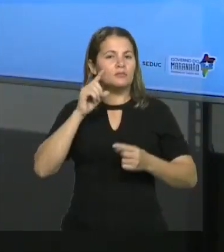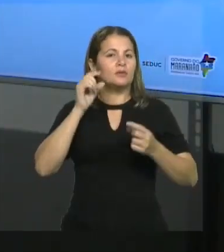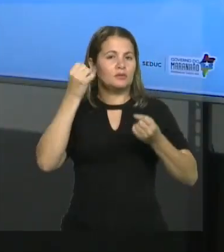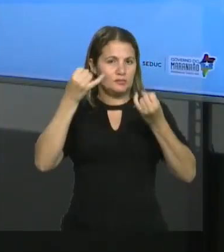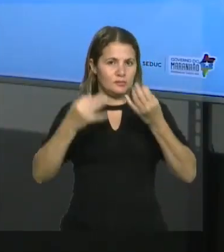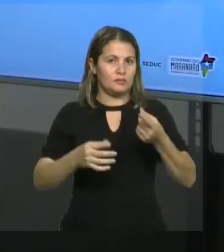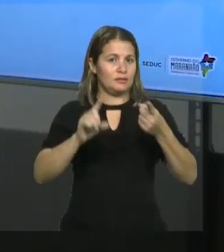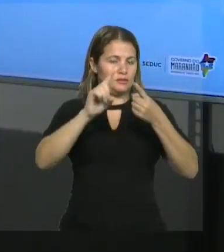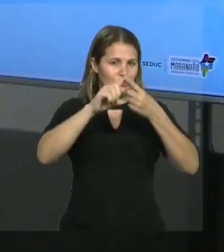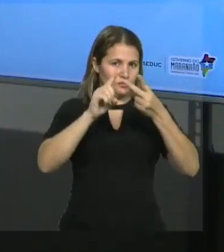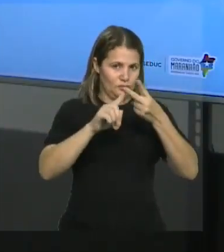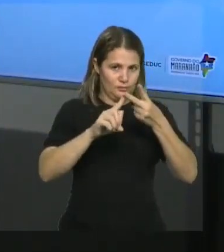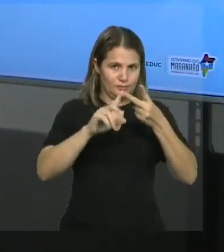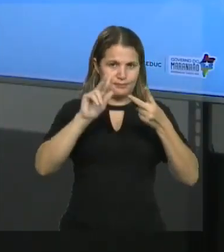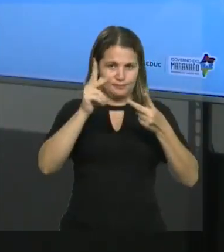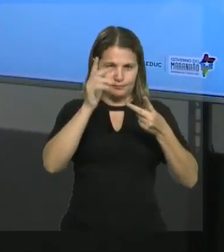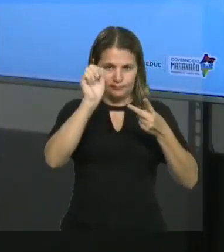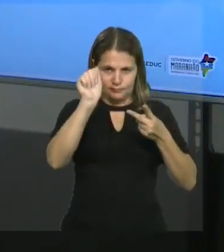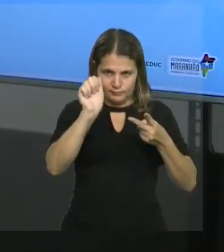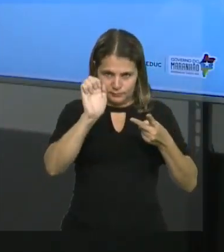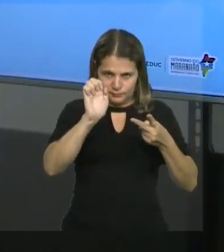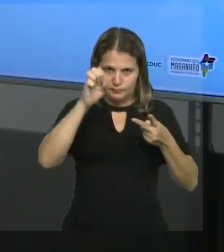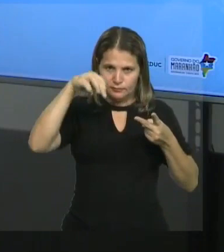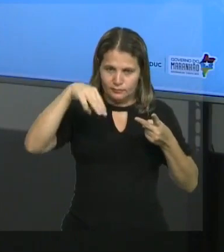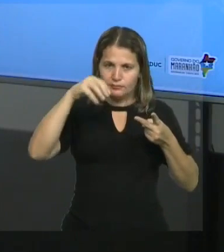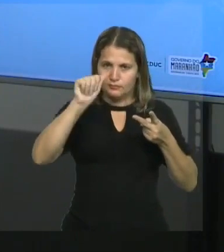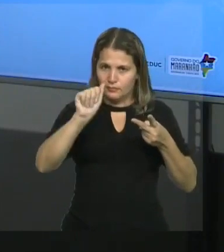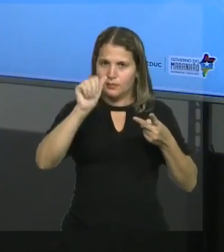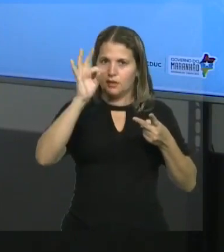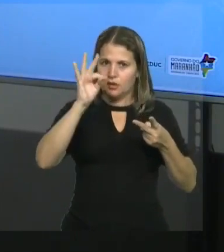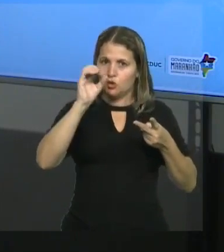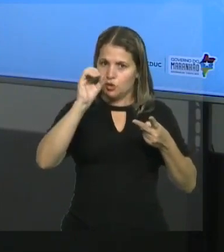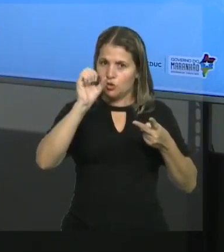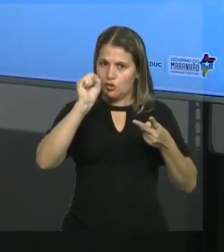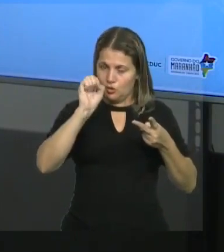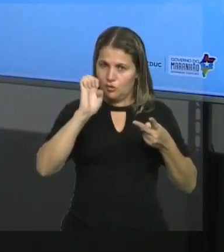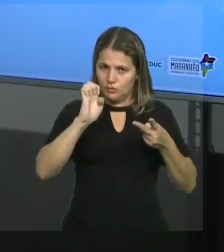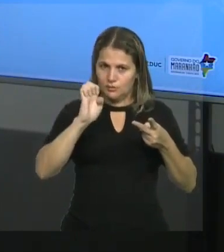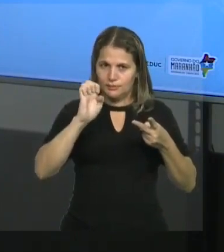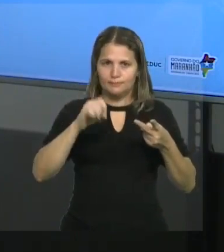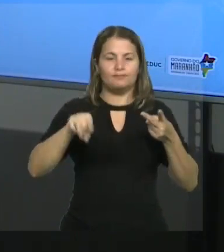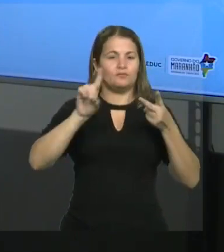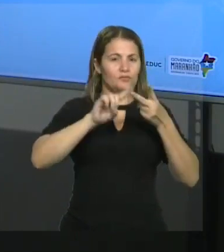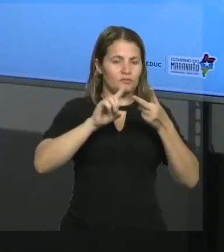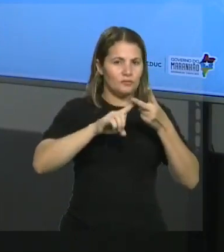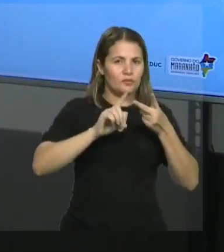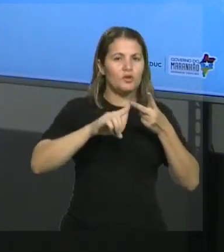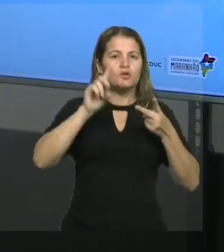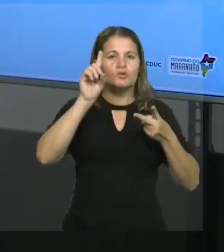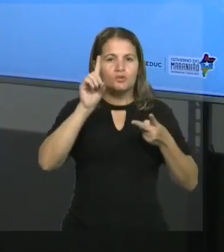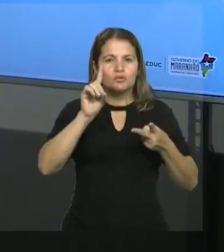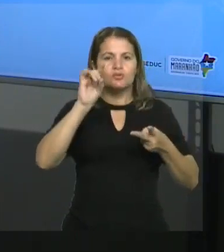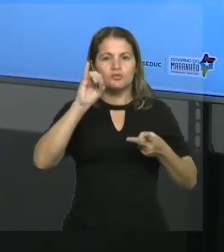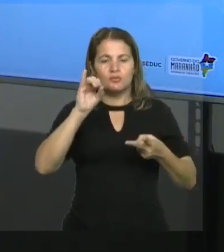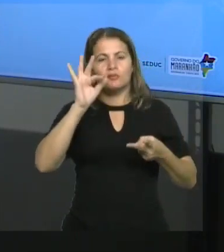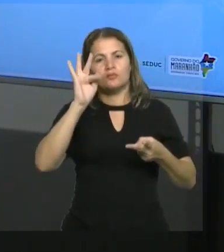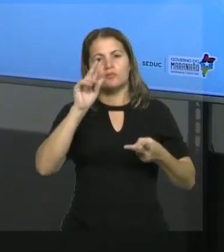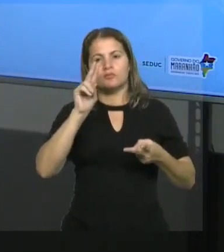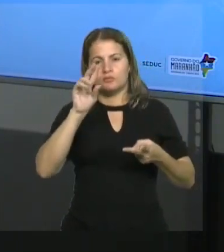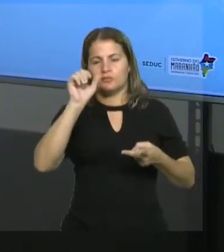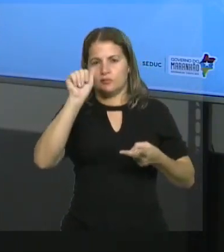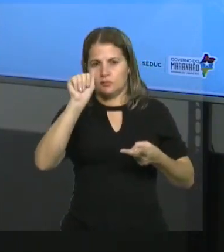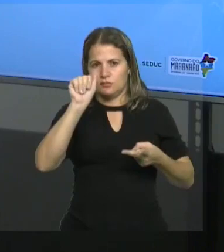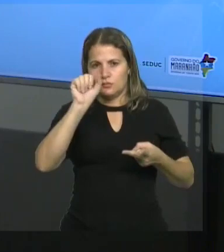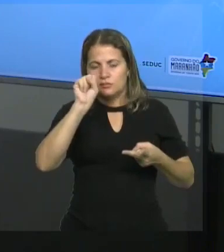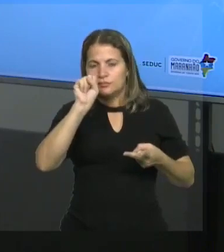hematose e difusão. Hematose está aqui na letra D. Hematose troca entre o pulmão e o capilar, os